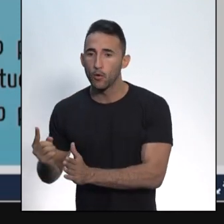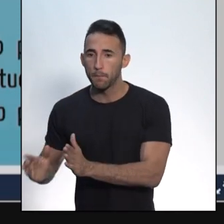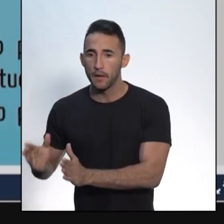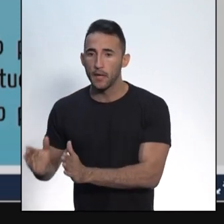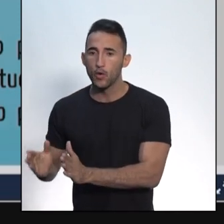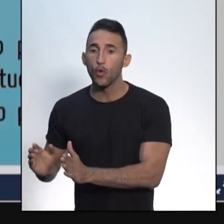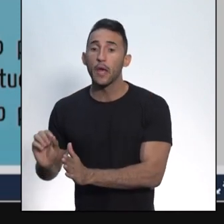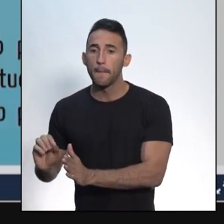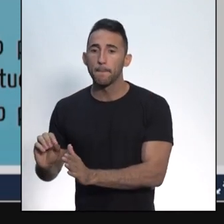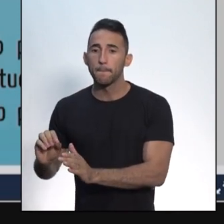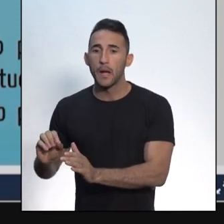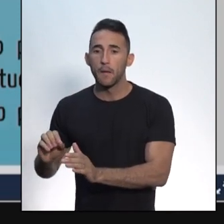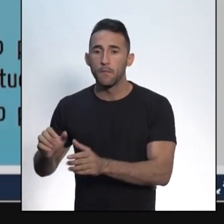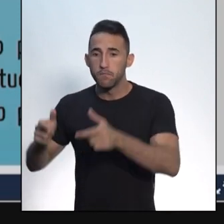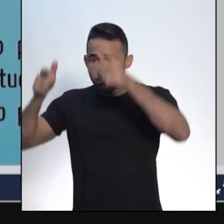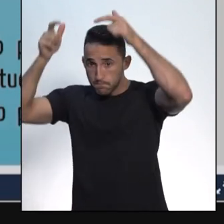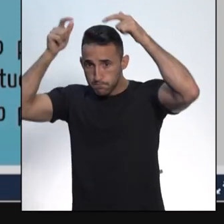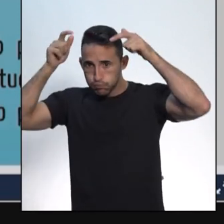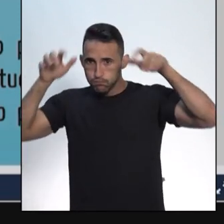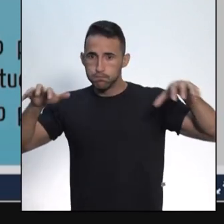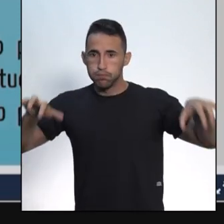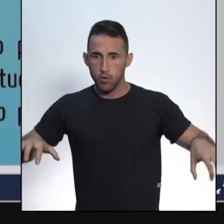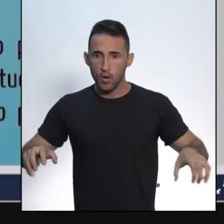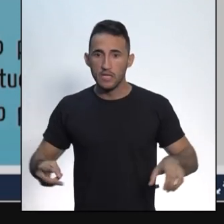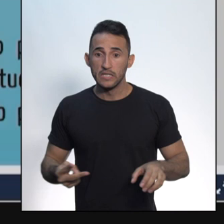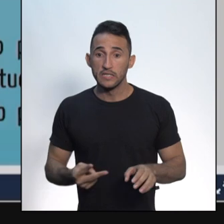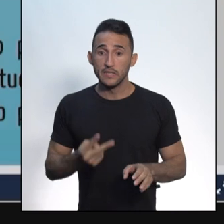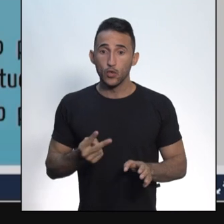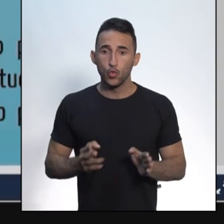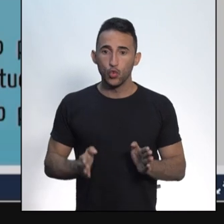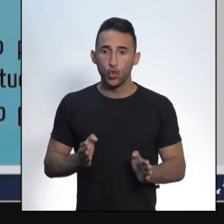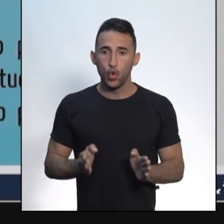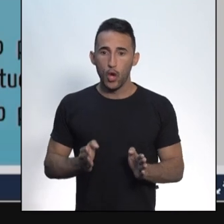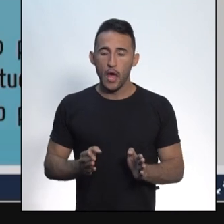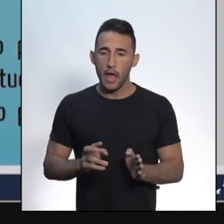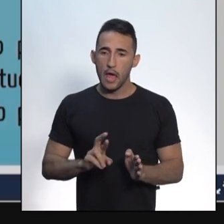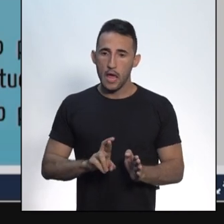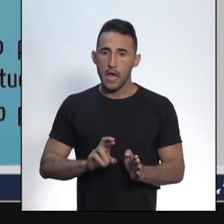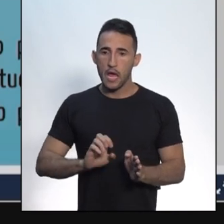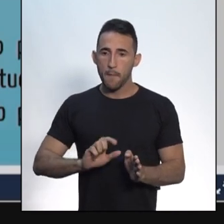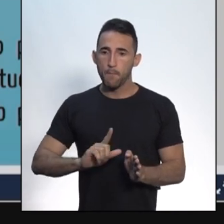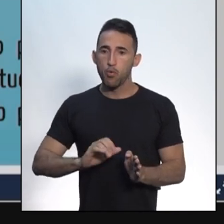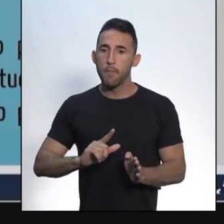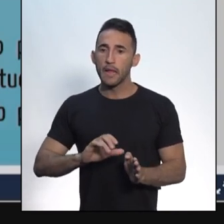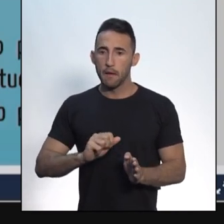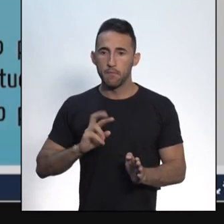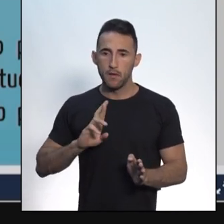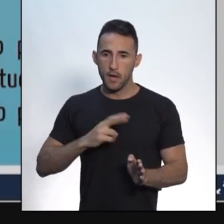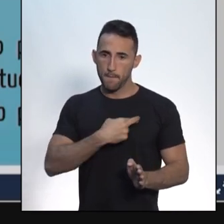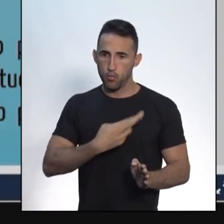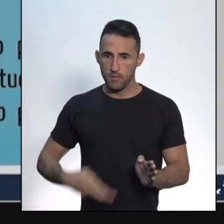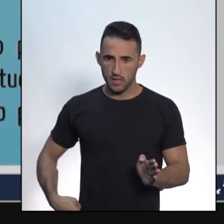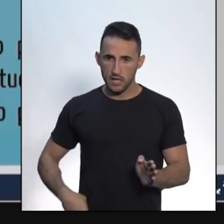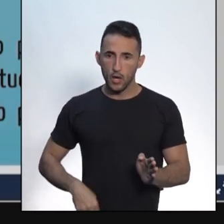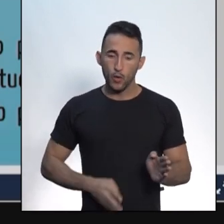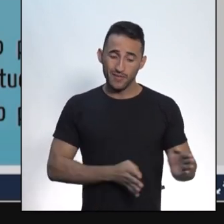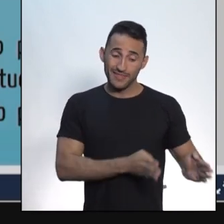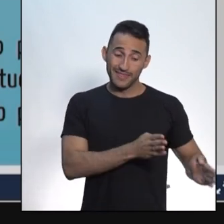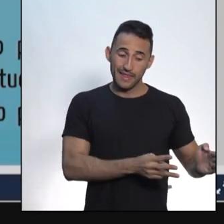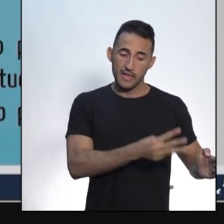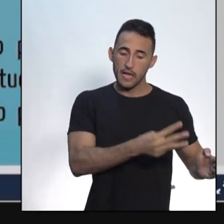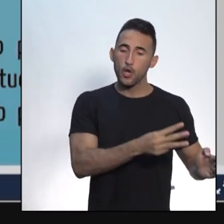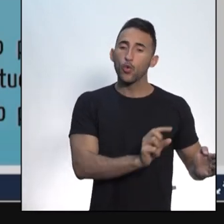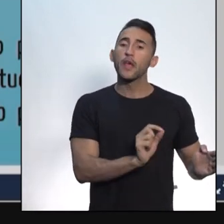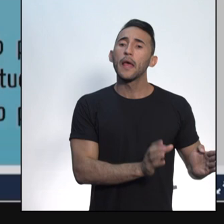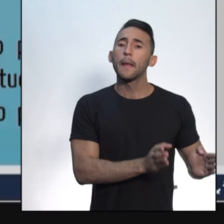foi uma monarquia. Depois, Roma foi uma república, Roma republicana. E a fase mais conhecida da história de